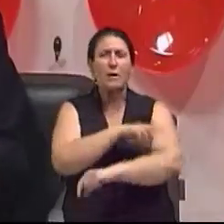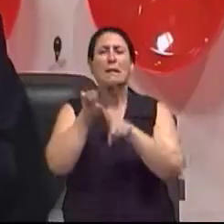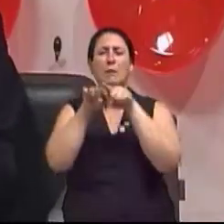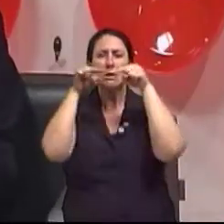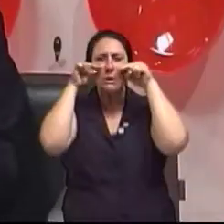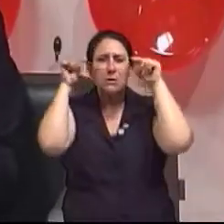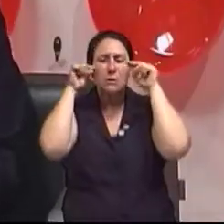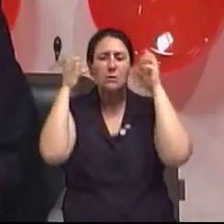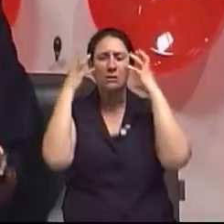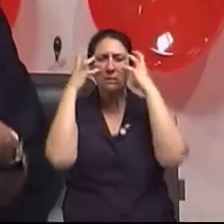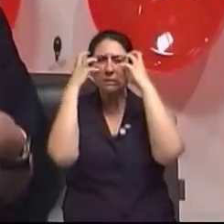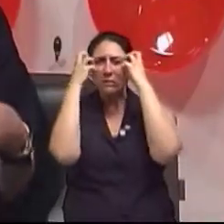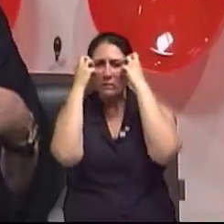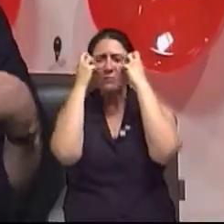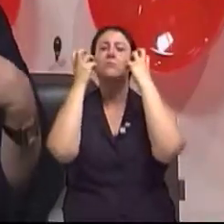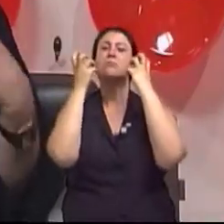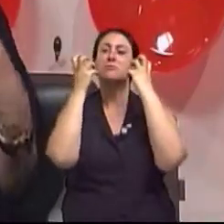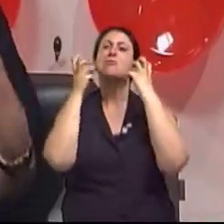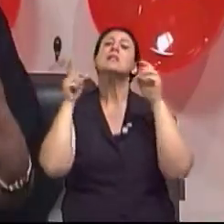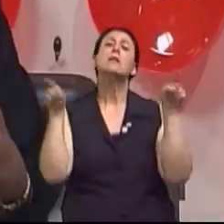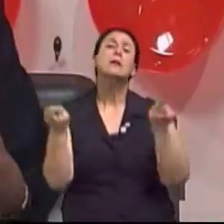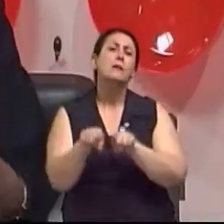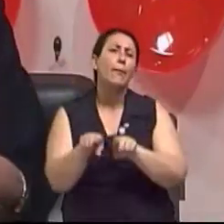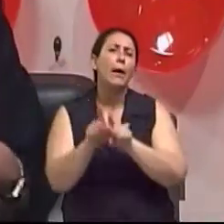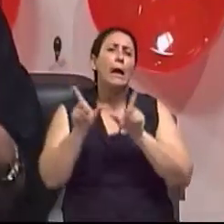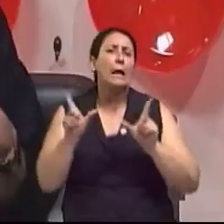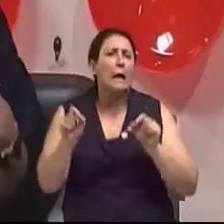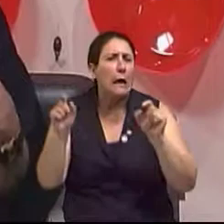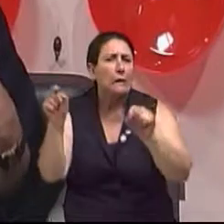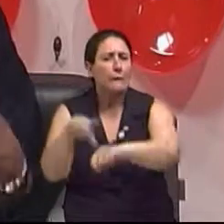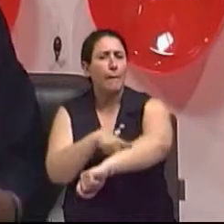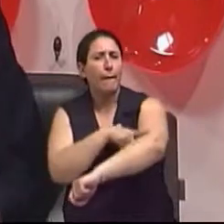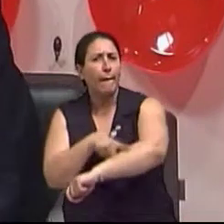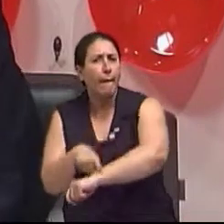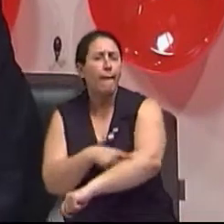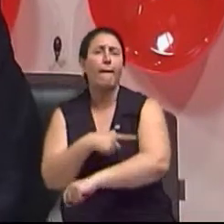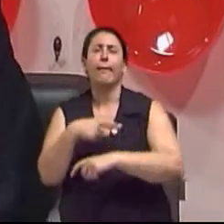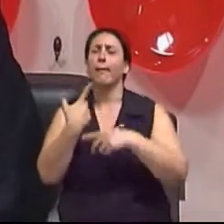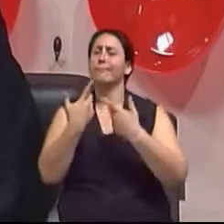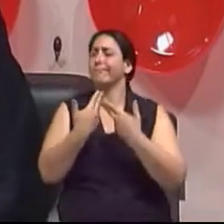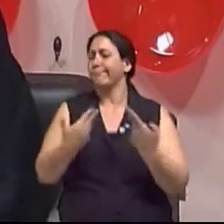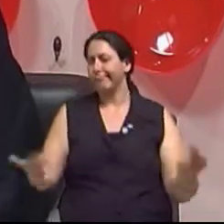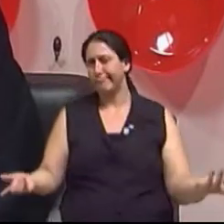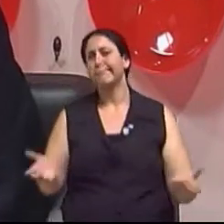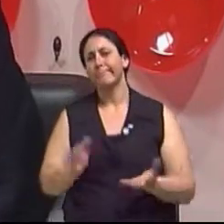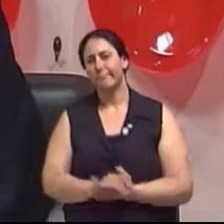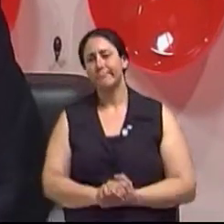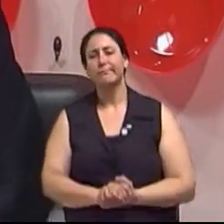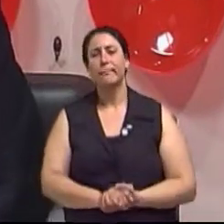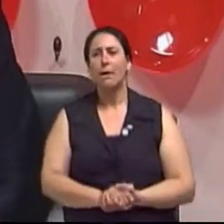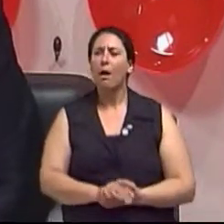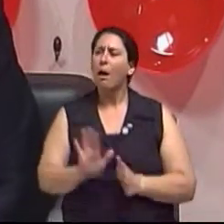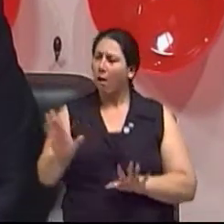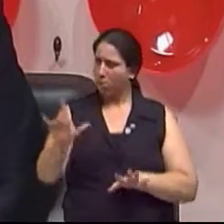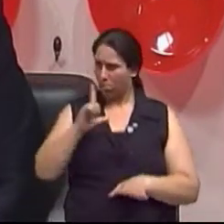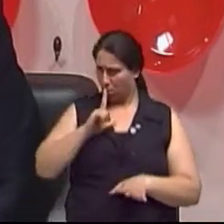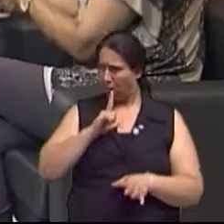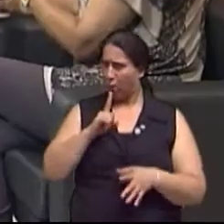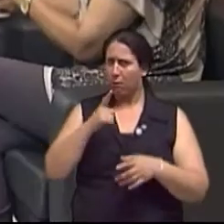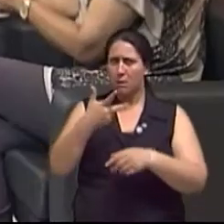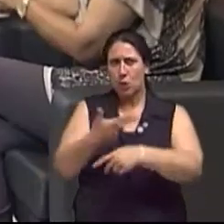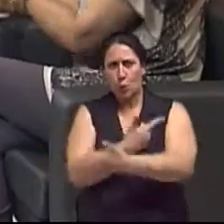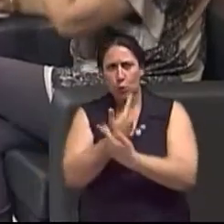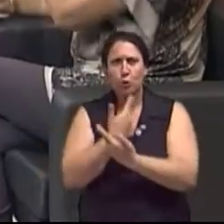com envelhecimento precoce, mas também com câncer de pele e outras coisas mais. Claro. E tem uma técnica de